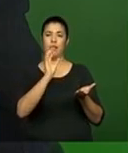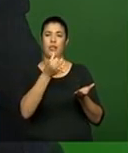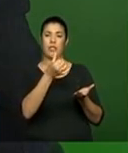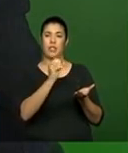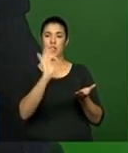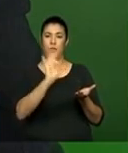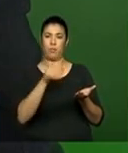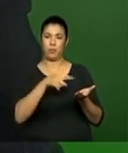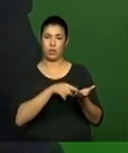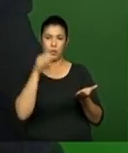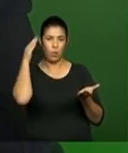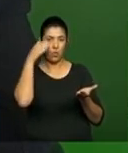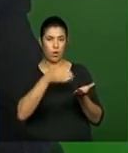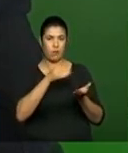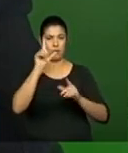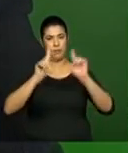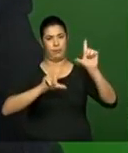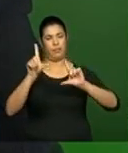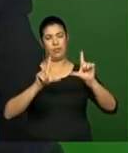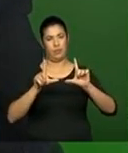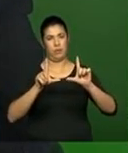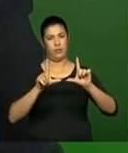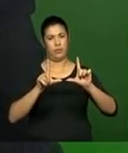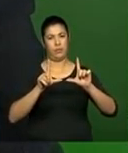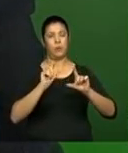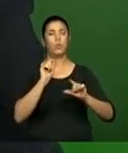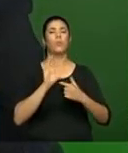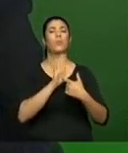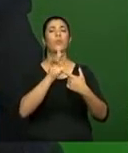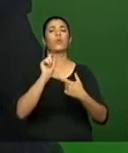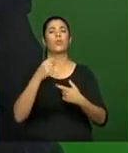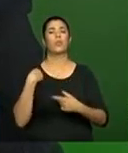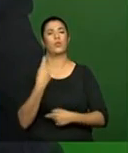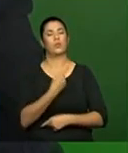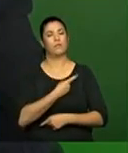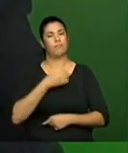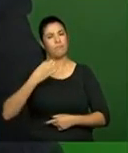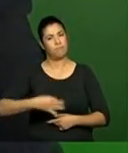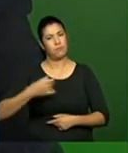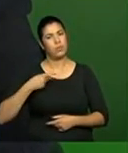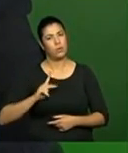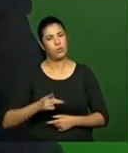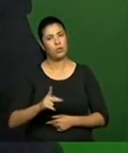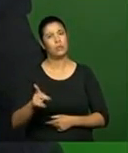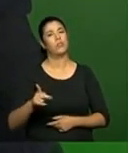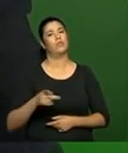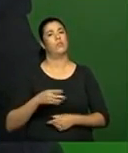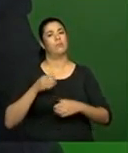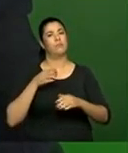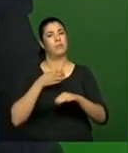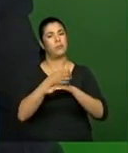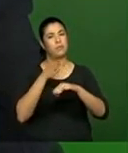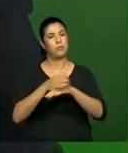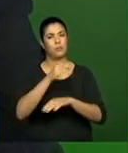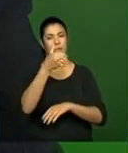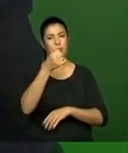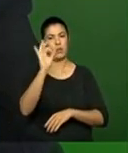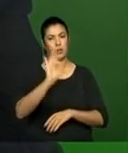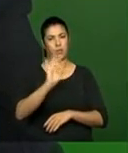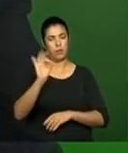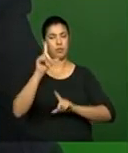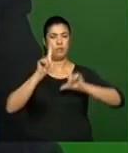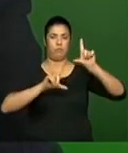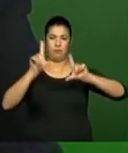% em TV. O que mostra isso? Nós provavelmente vamos manter 60% de TV no ano que vem. Ele,